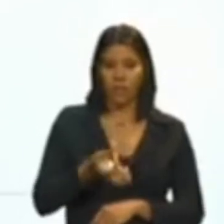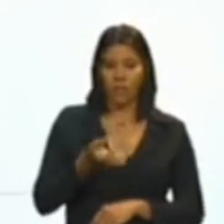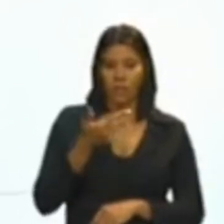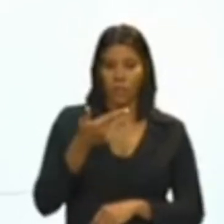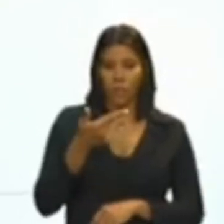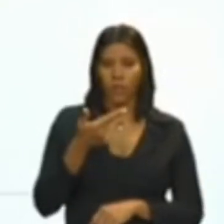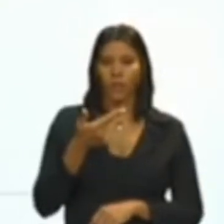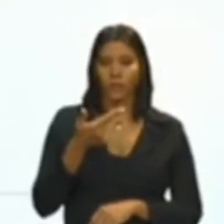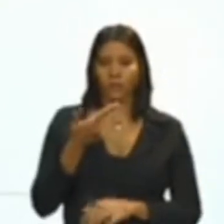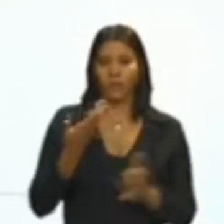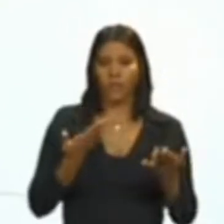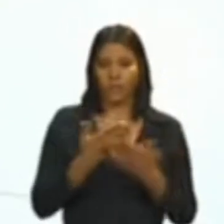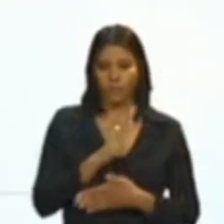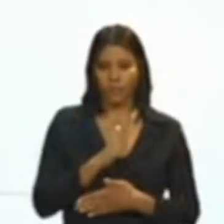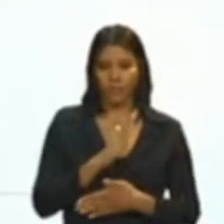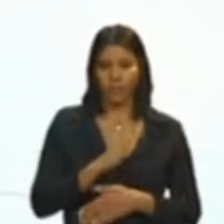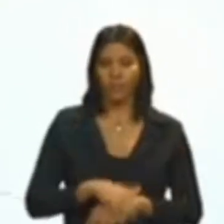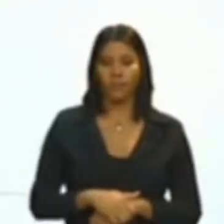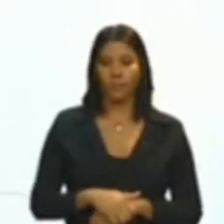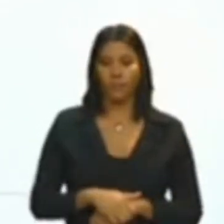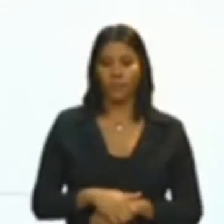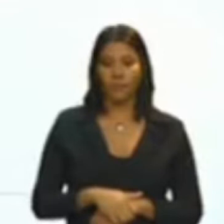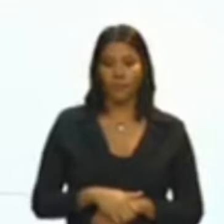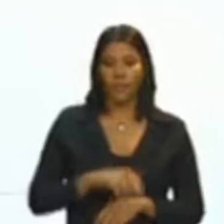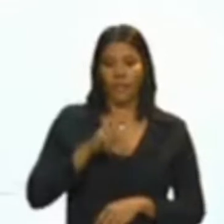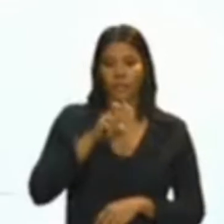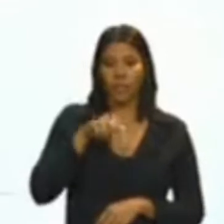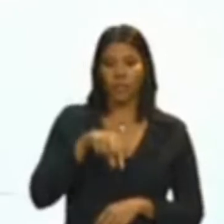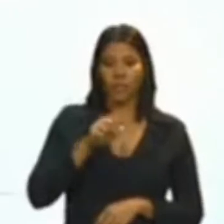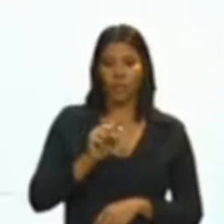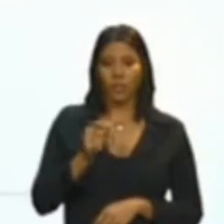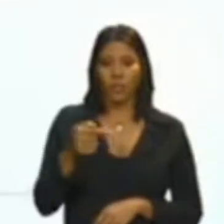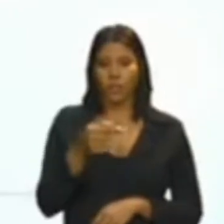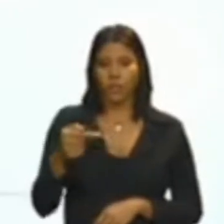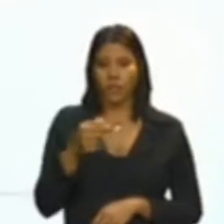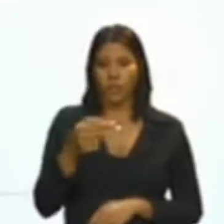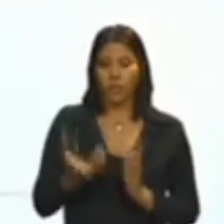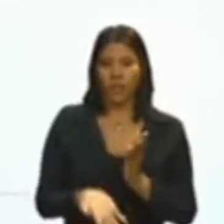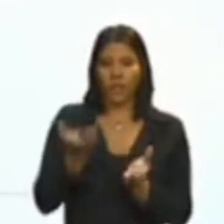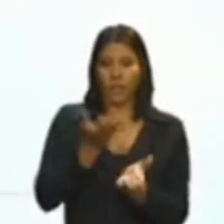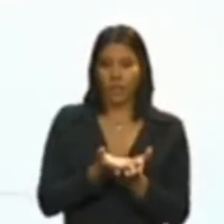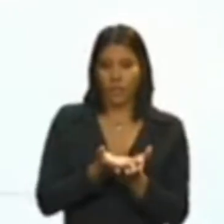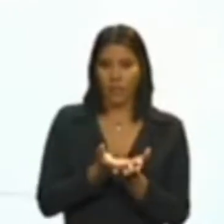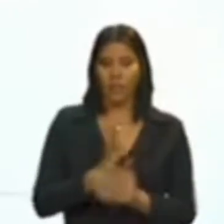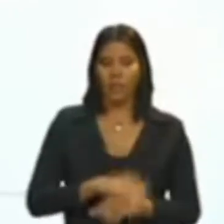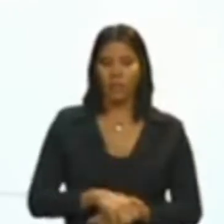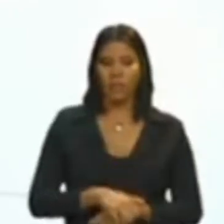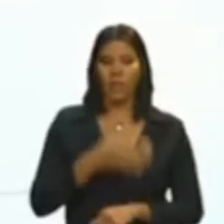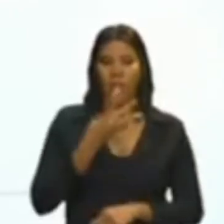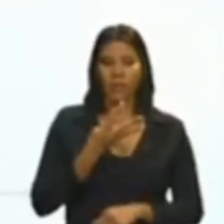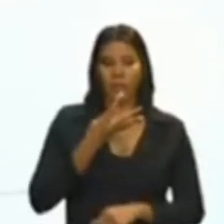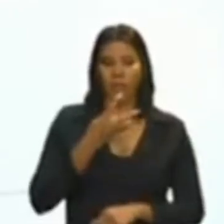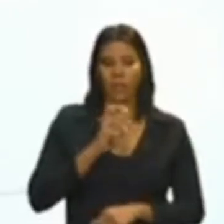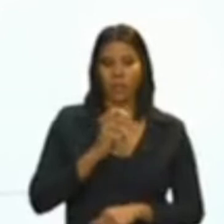aprovadas, das quais 5.876 requerimentos de parlamentares, 456